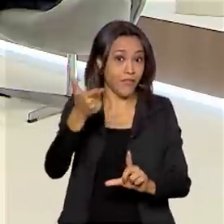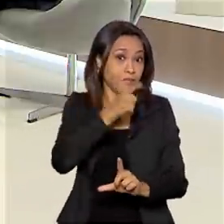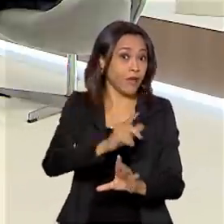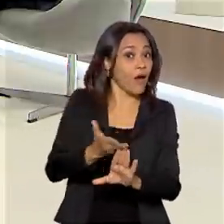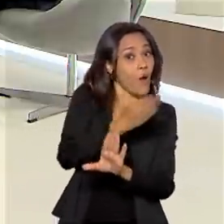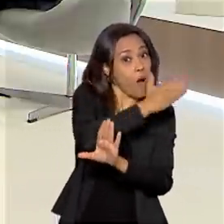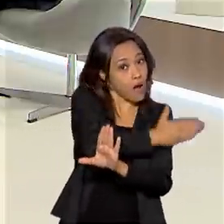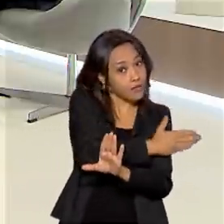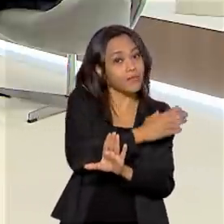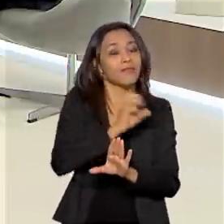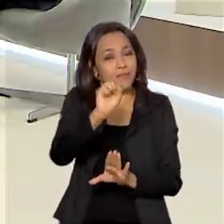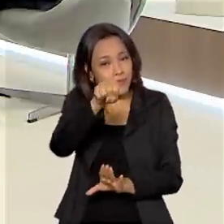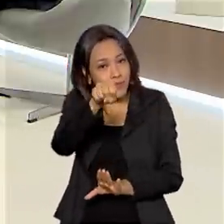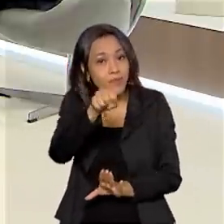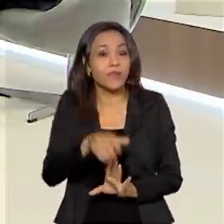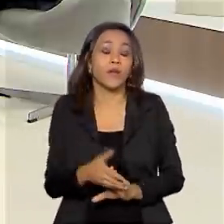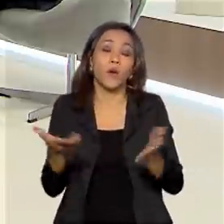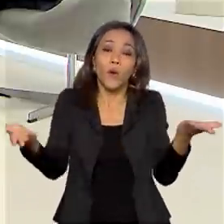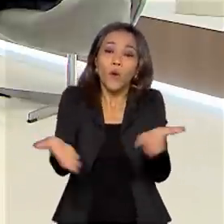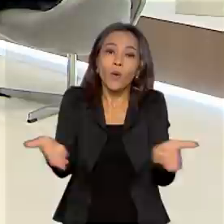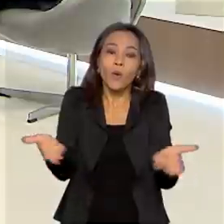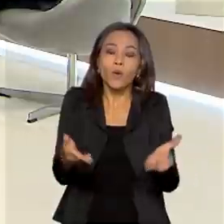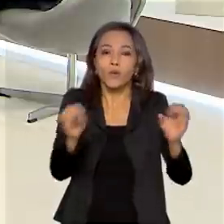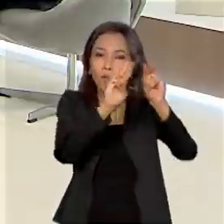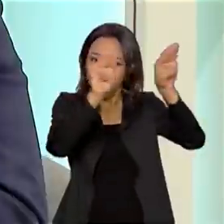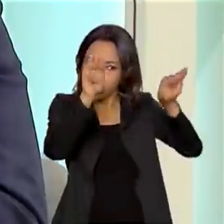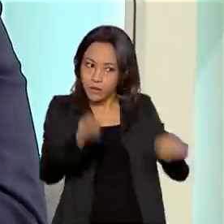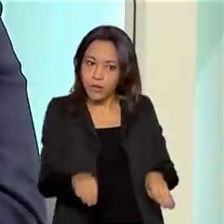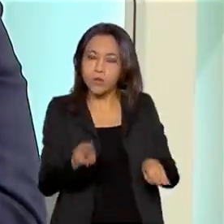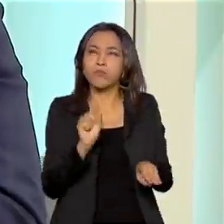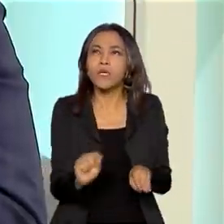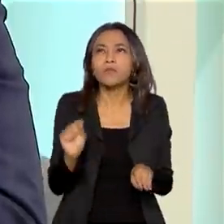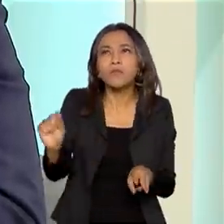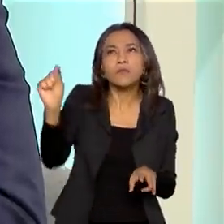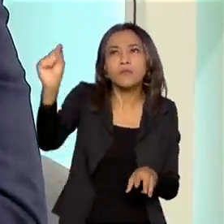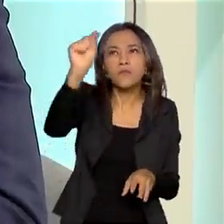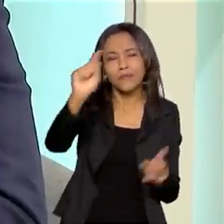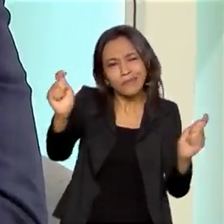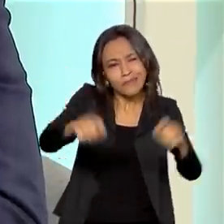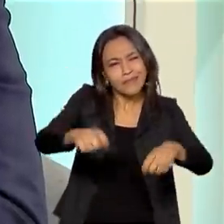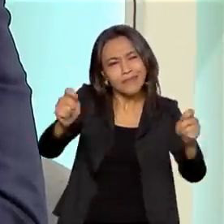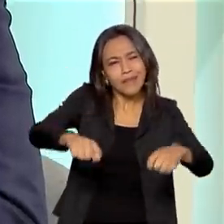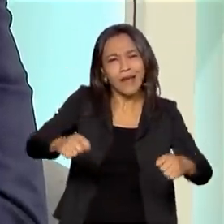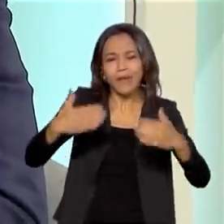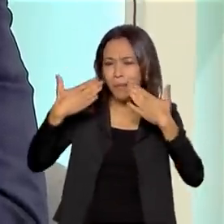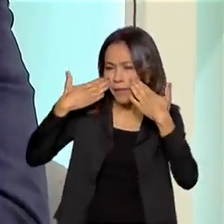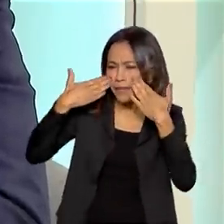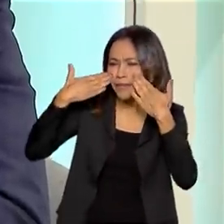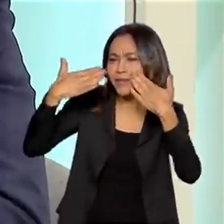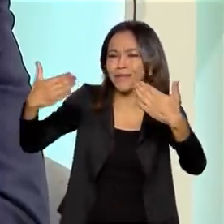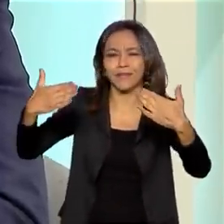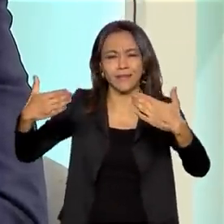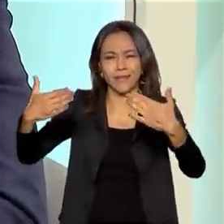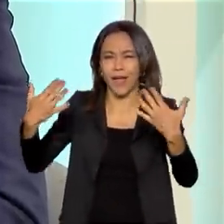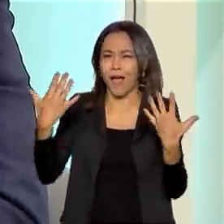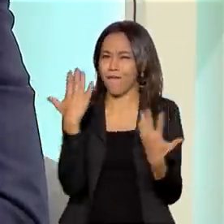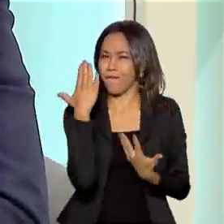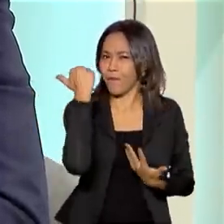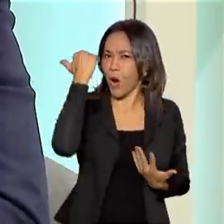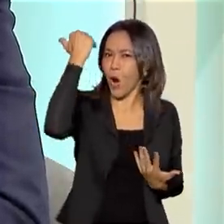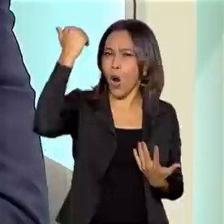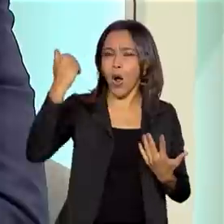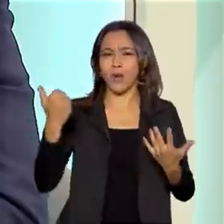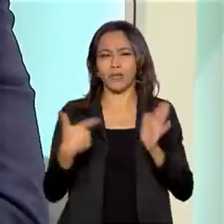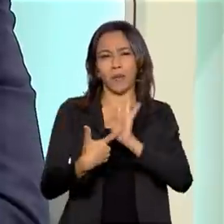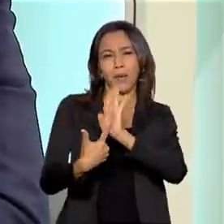numa máquina do tempo, quer dizer, hoje os museus têm condição de recriar exposições famosas, que